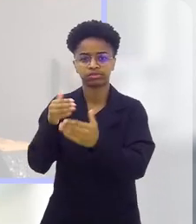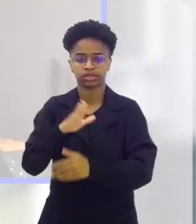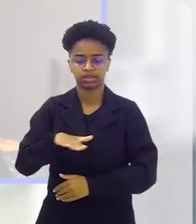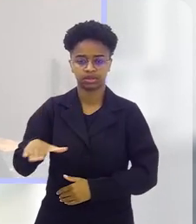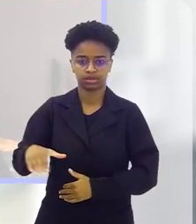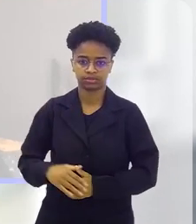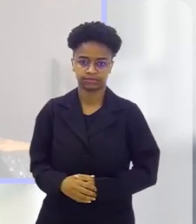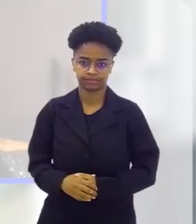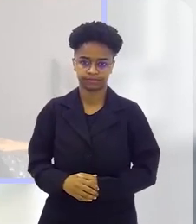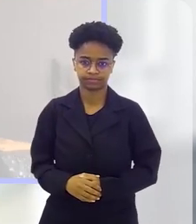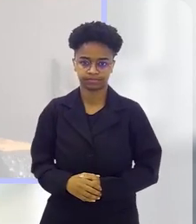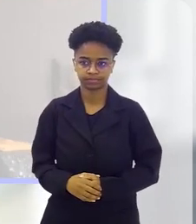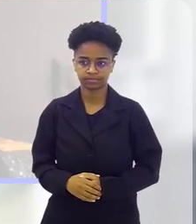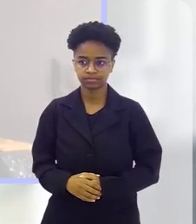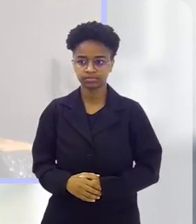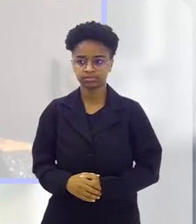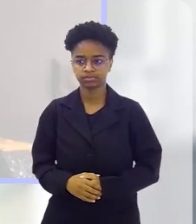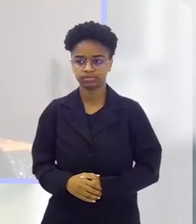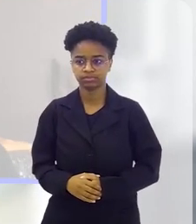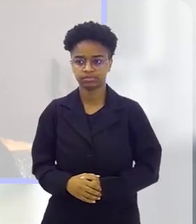no desenvolvimento dessas crianças?